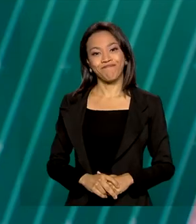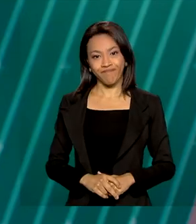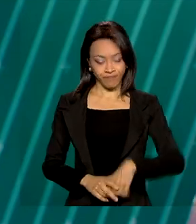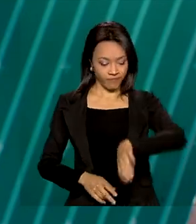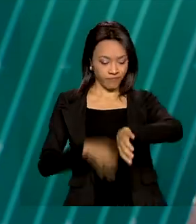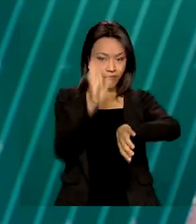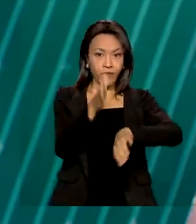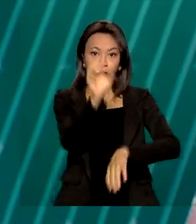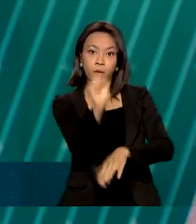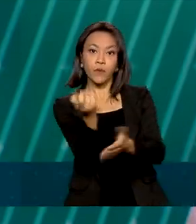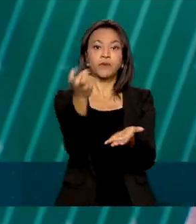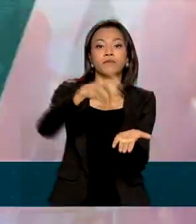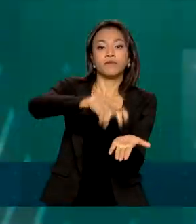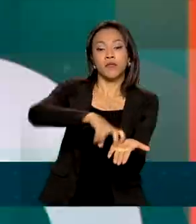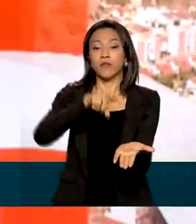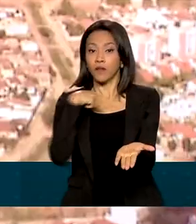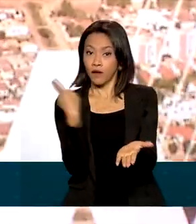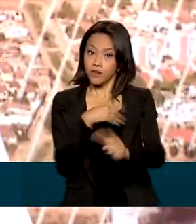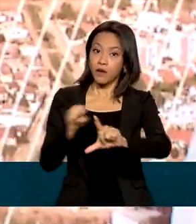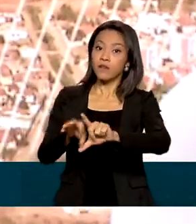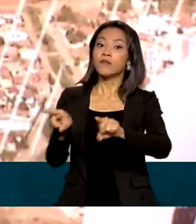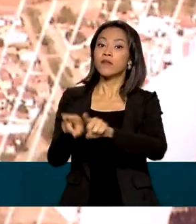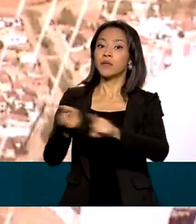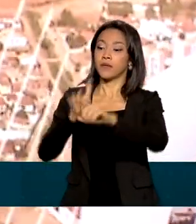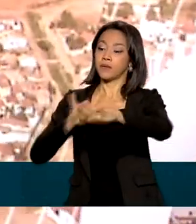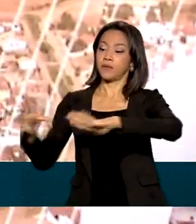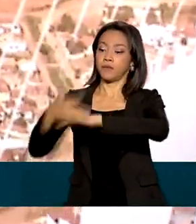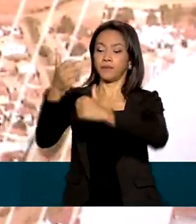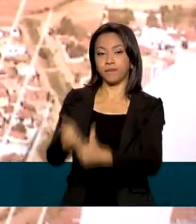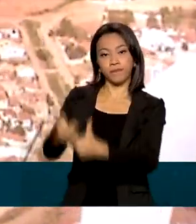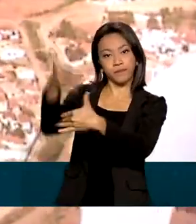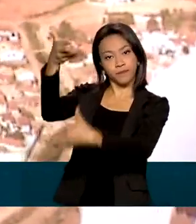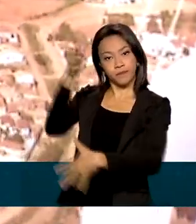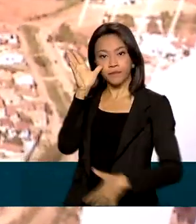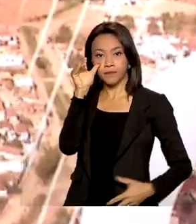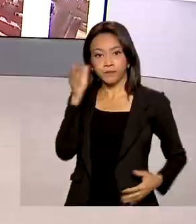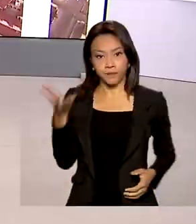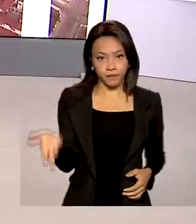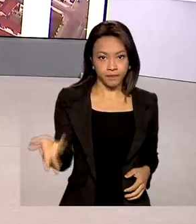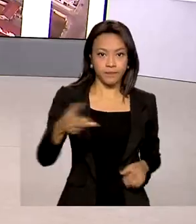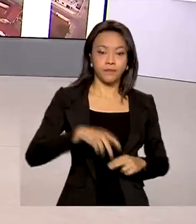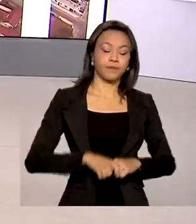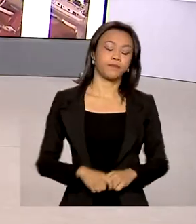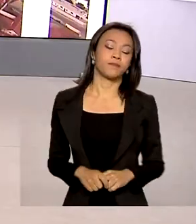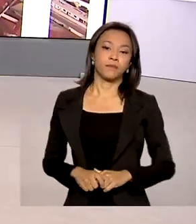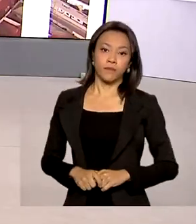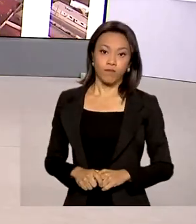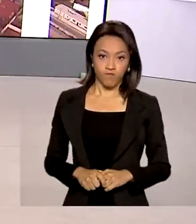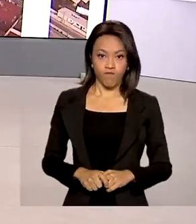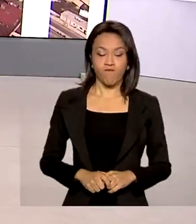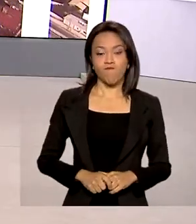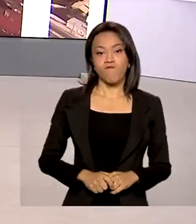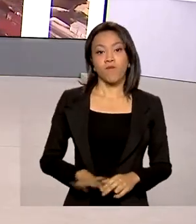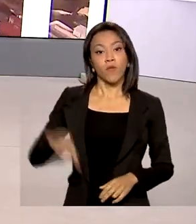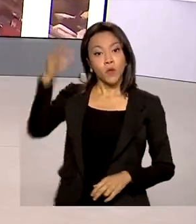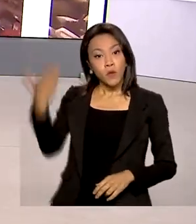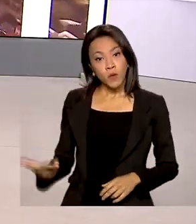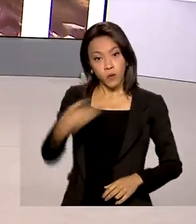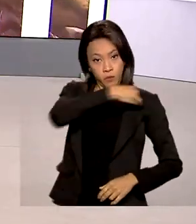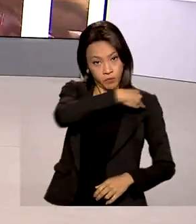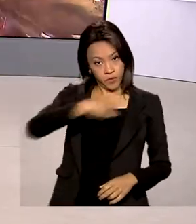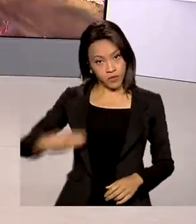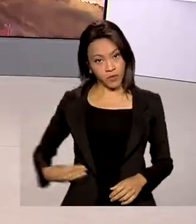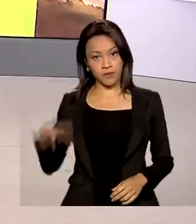Oito horas, estamos ao vivo também pelas nossas redes sociais. O ministro da Saúde,